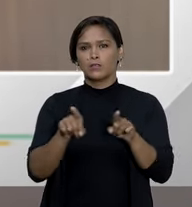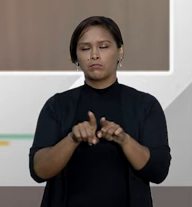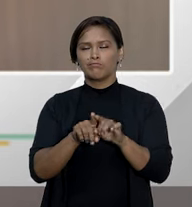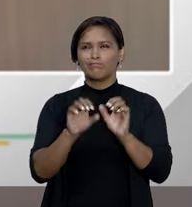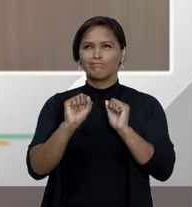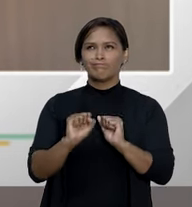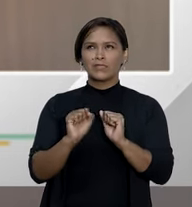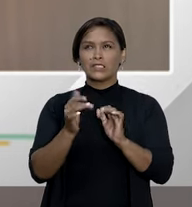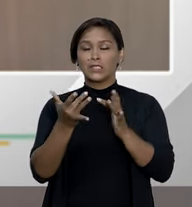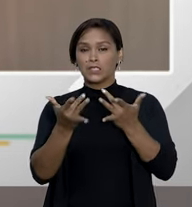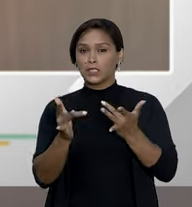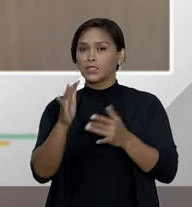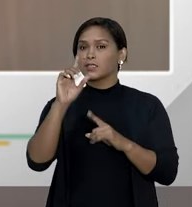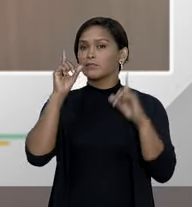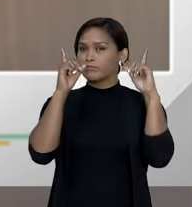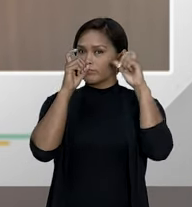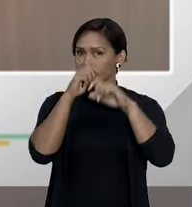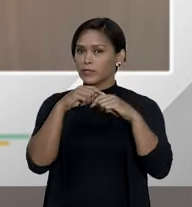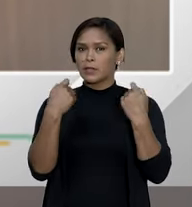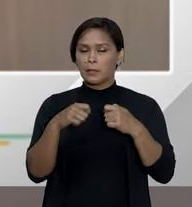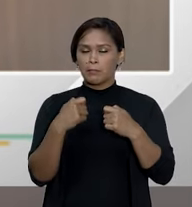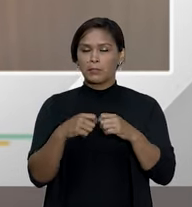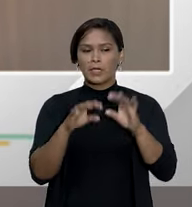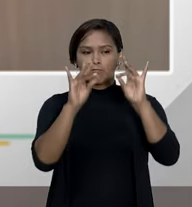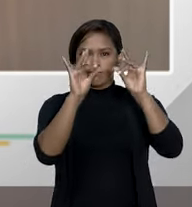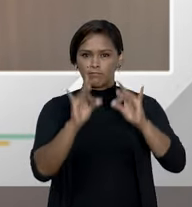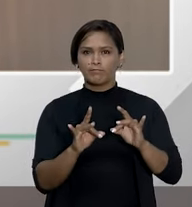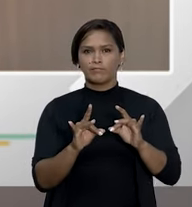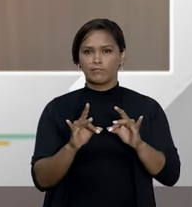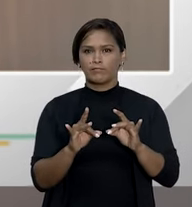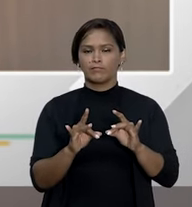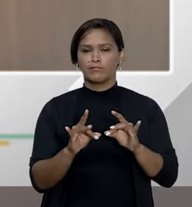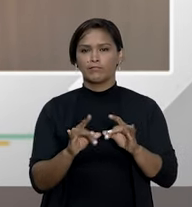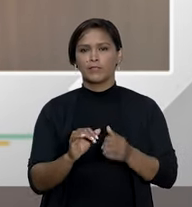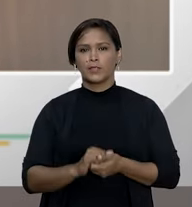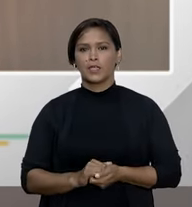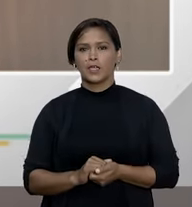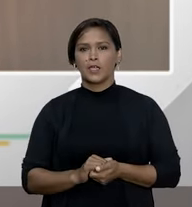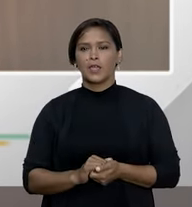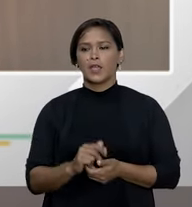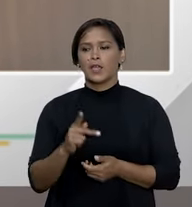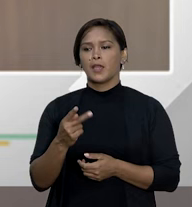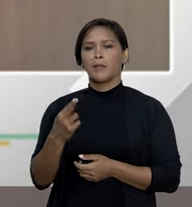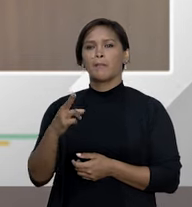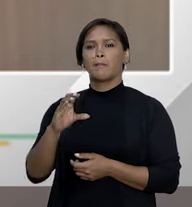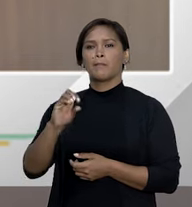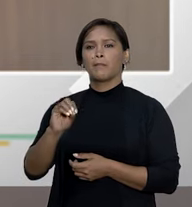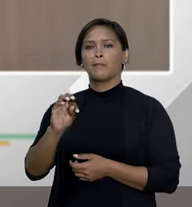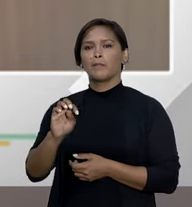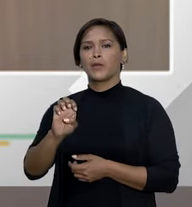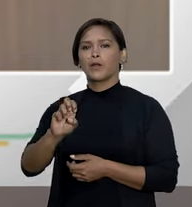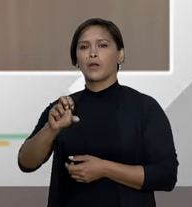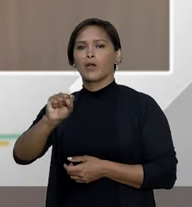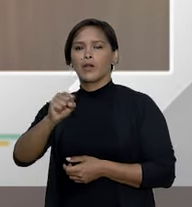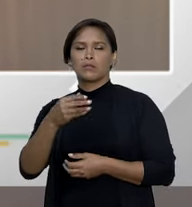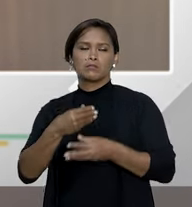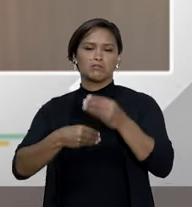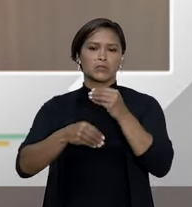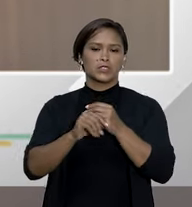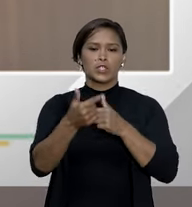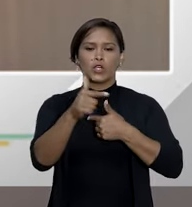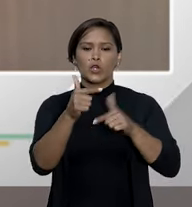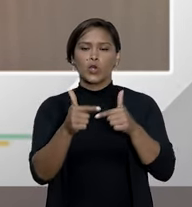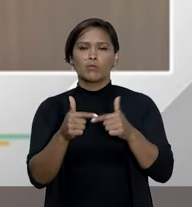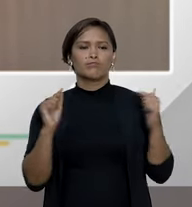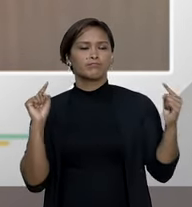sutil que é o caso de próteses órteses e acessórios não